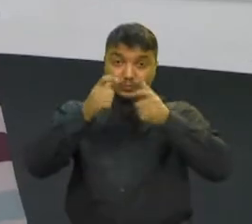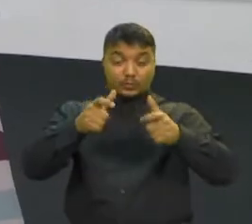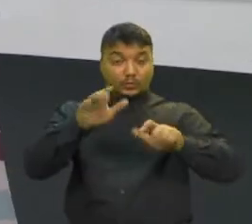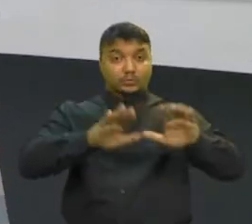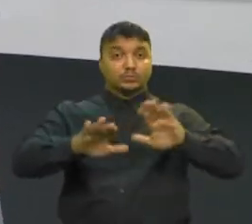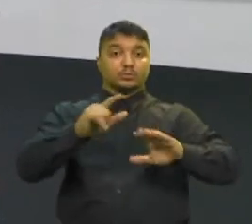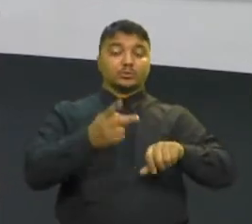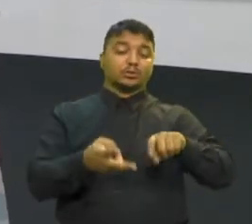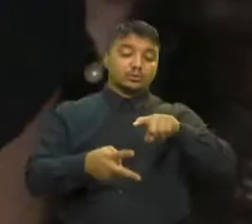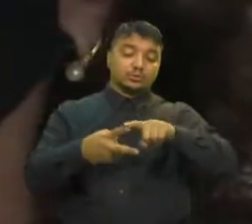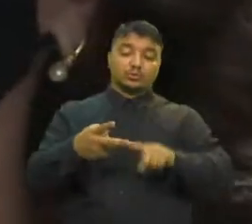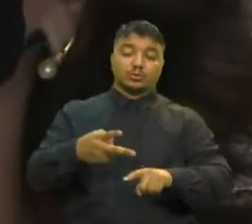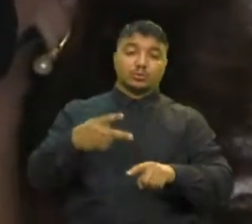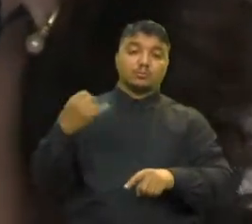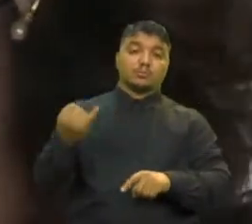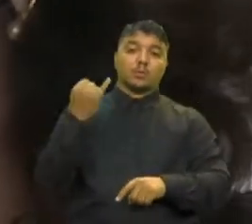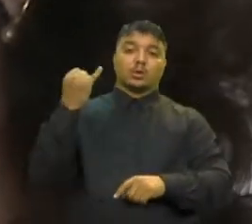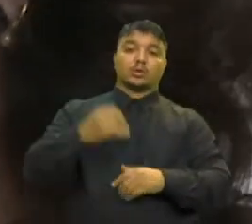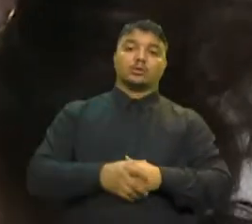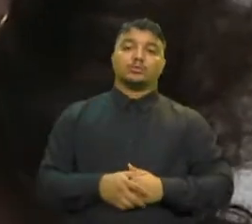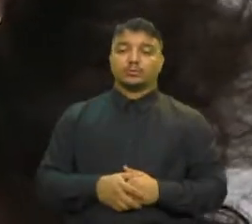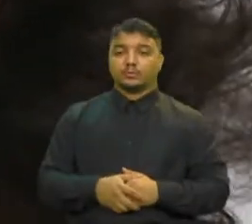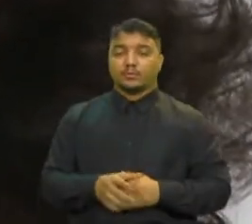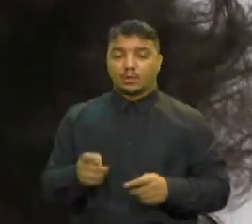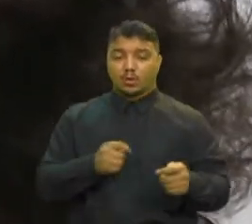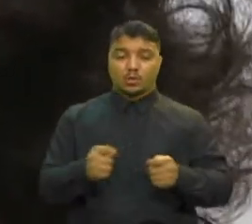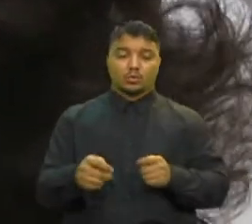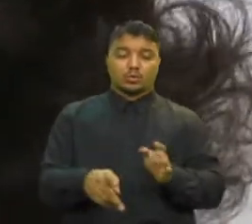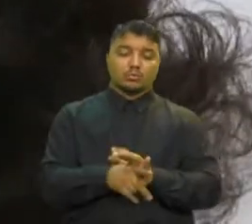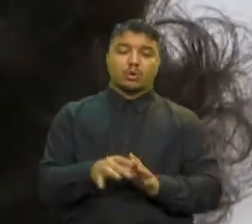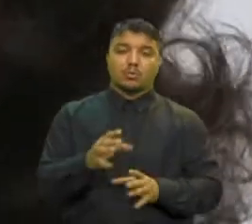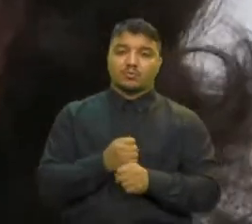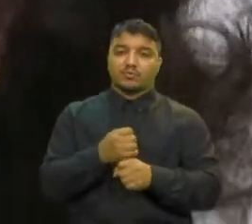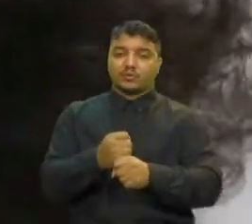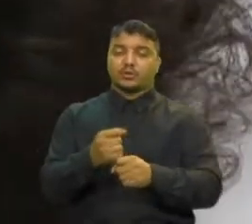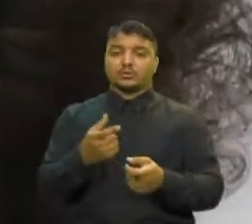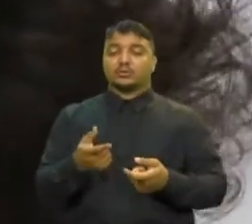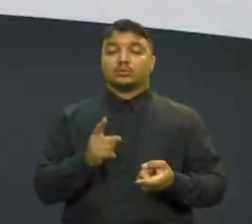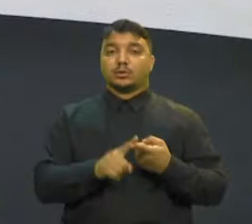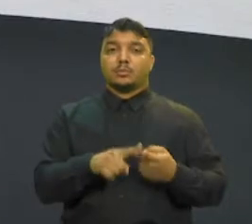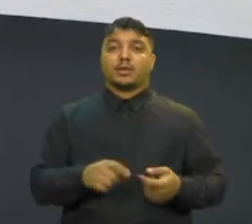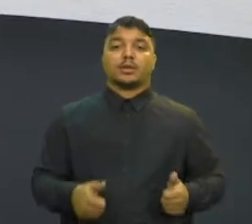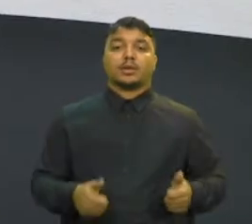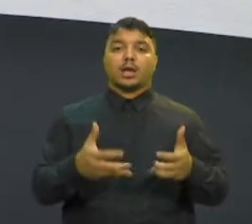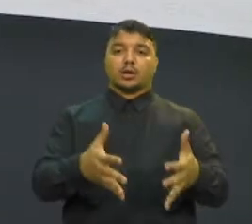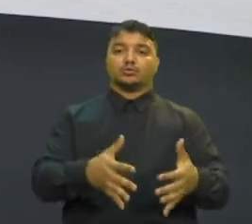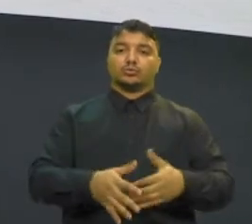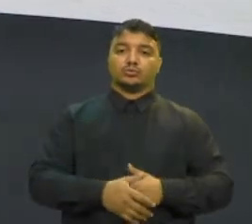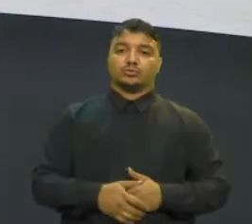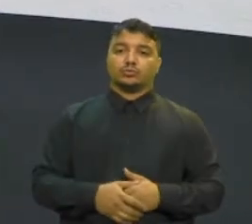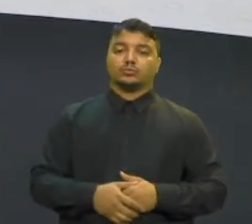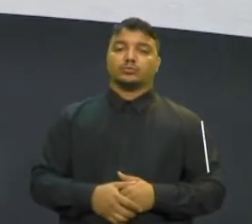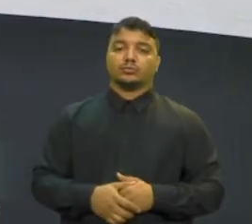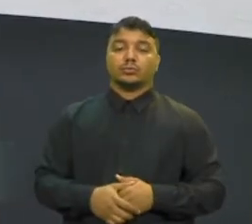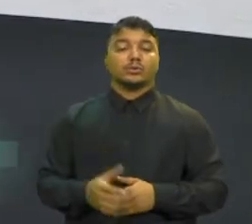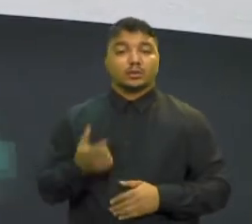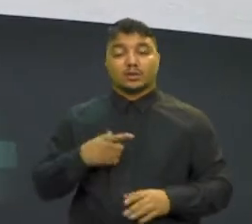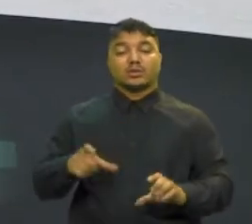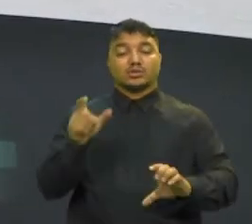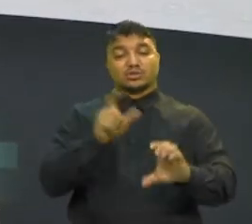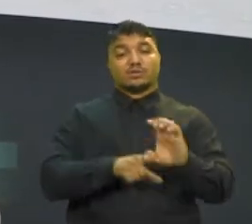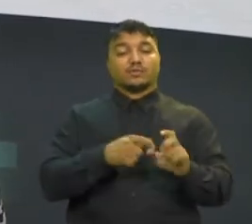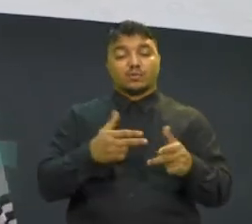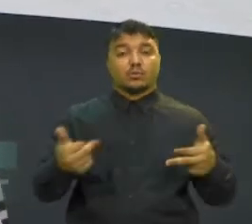a dois pontos importantes O controle financeiro e das despesas Essas dívidas podem ser